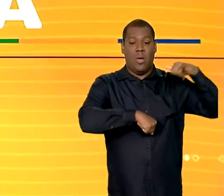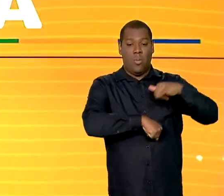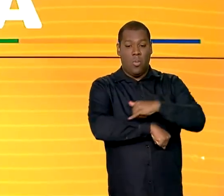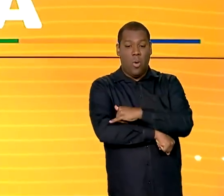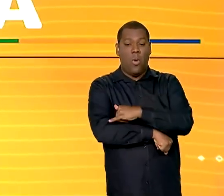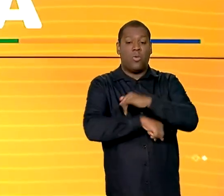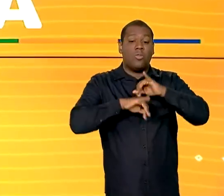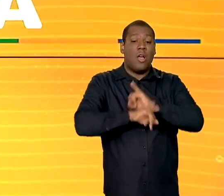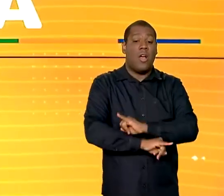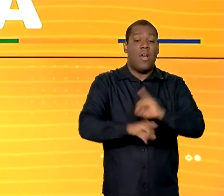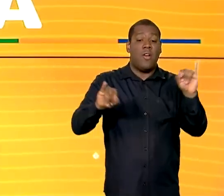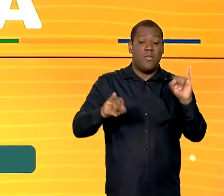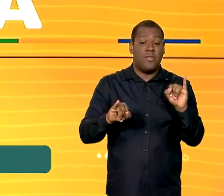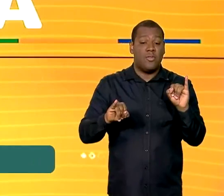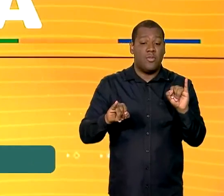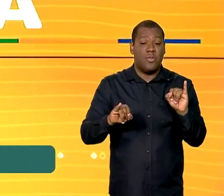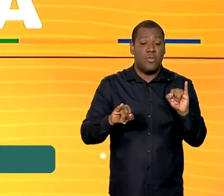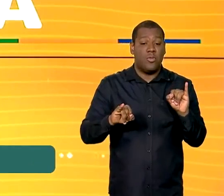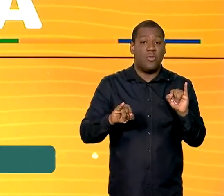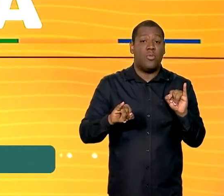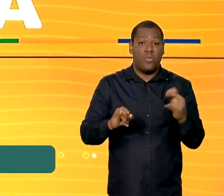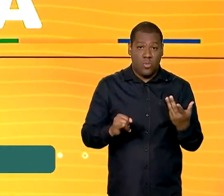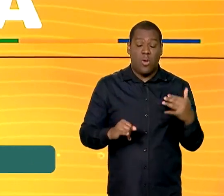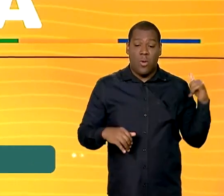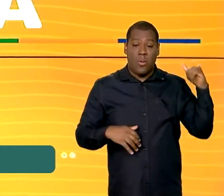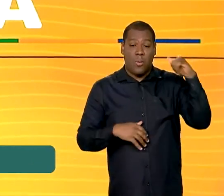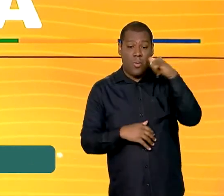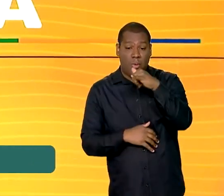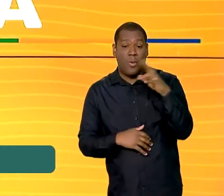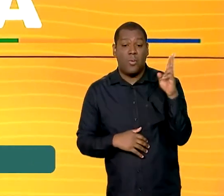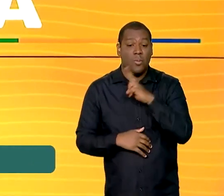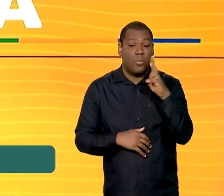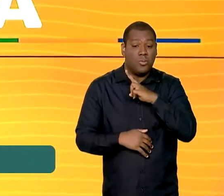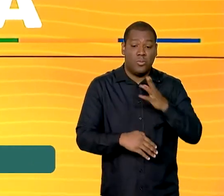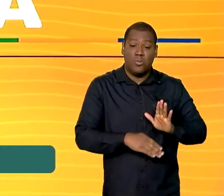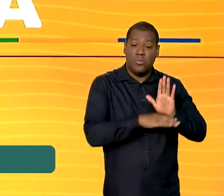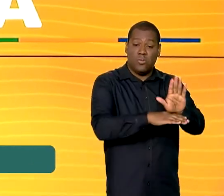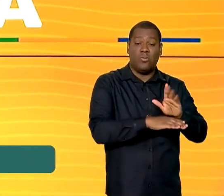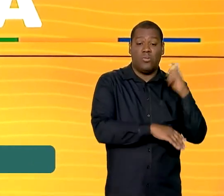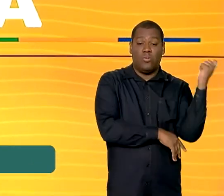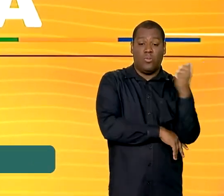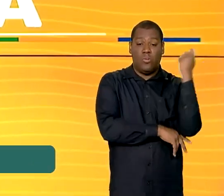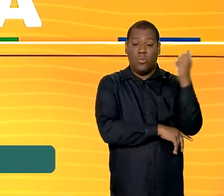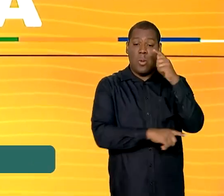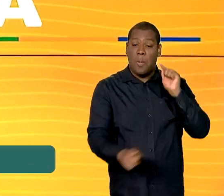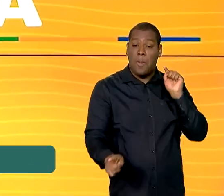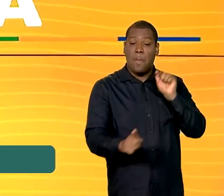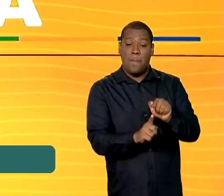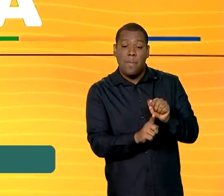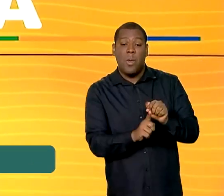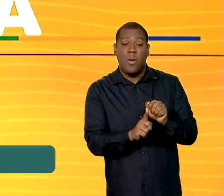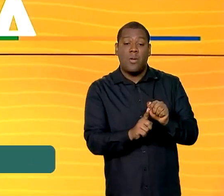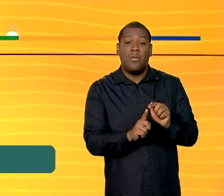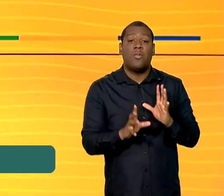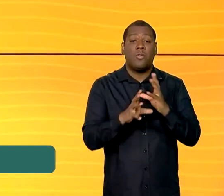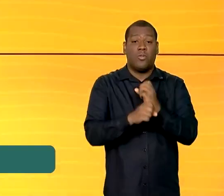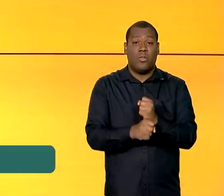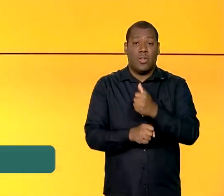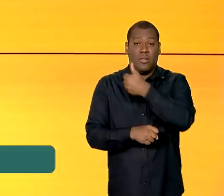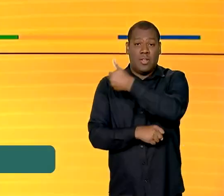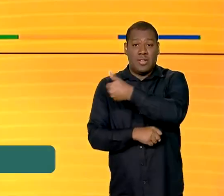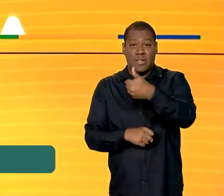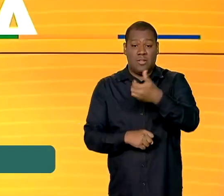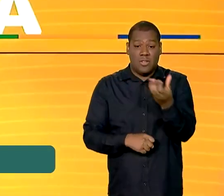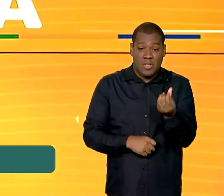anunciou uma nova malha aérea emergencial para atender o Rio Grande do Sul. A meta é chegar a 116 voos